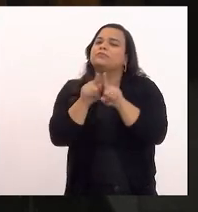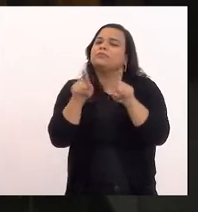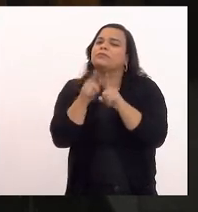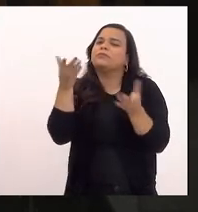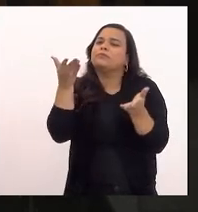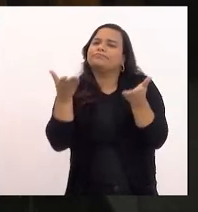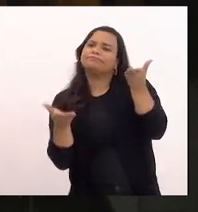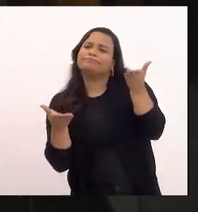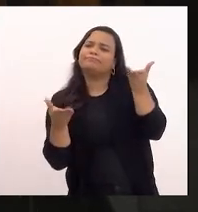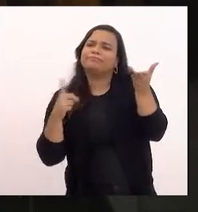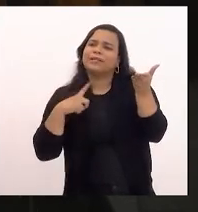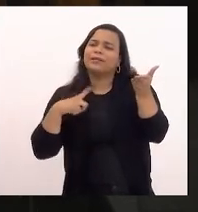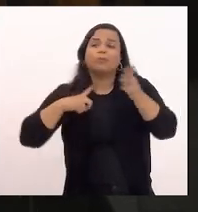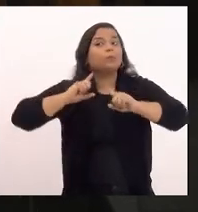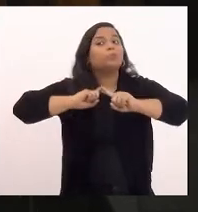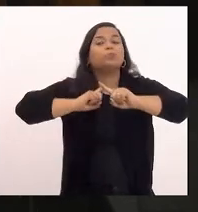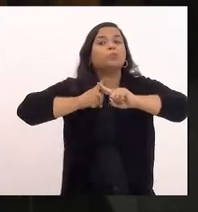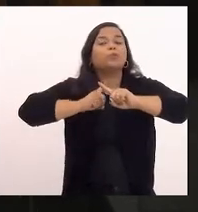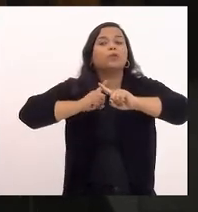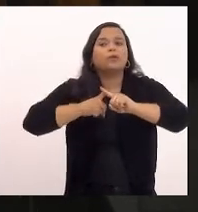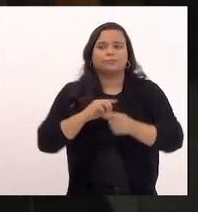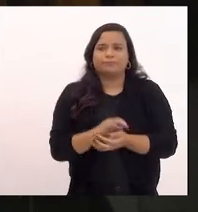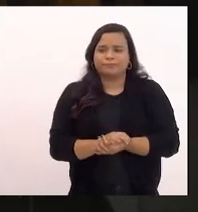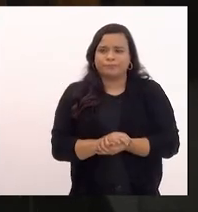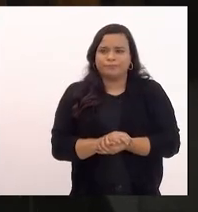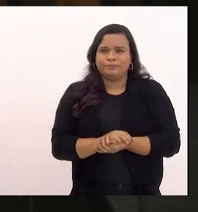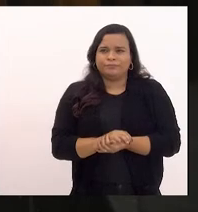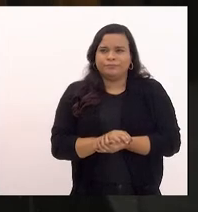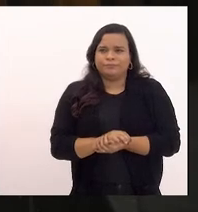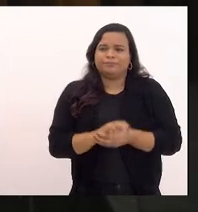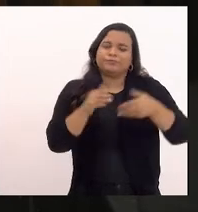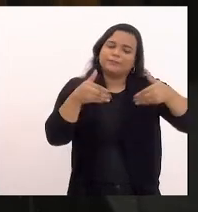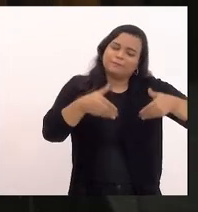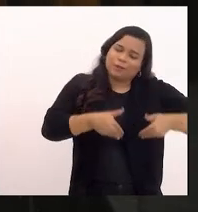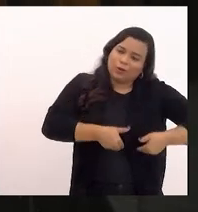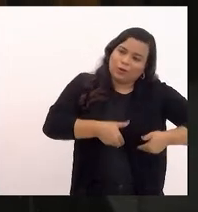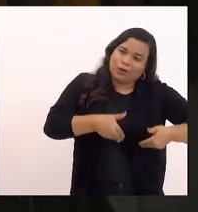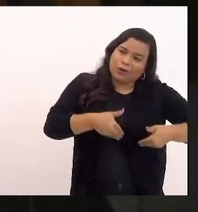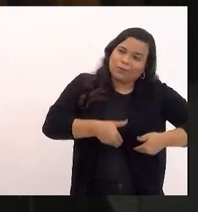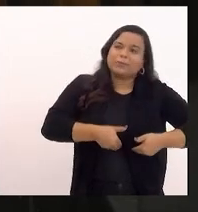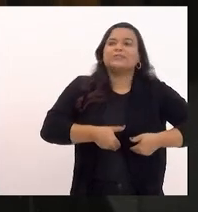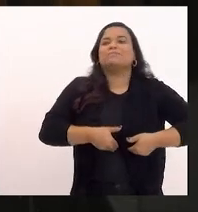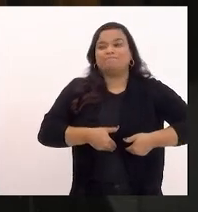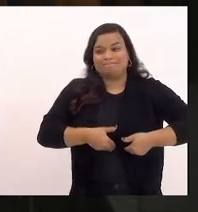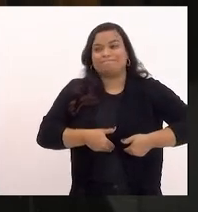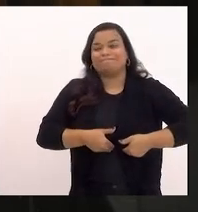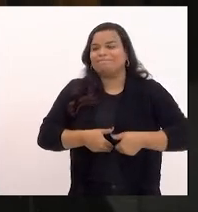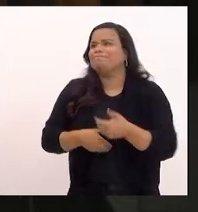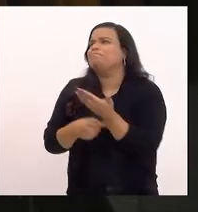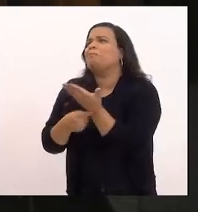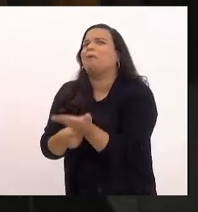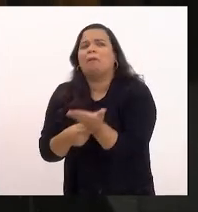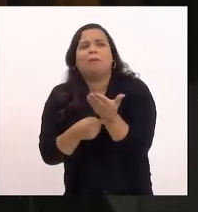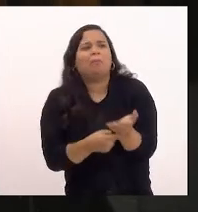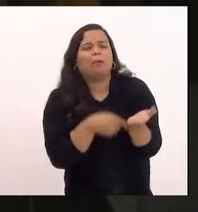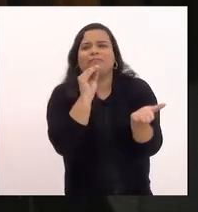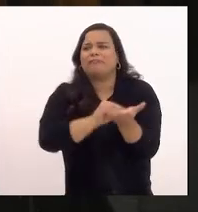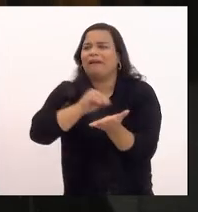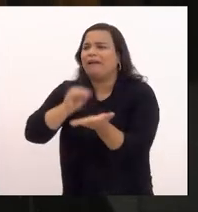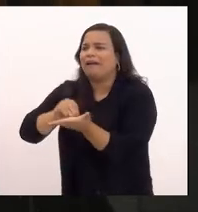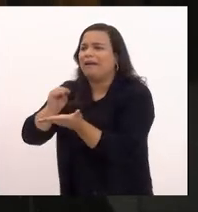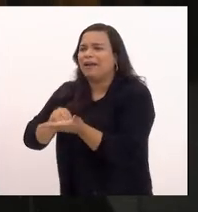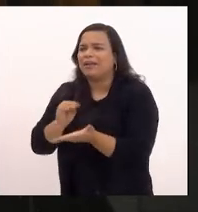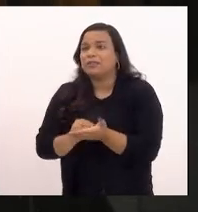porque a fome a miséria as